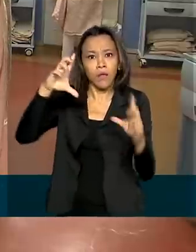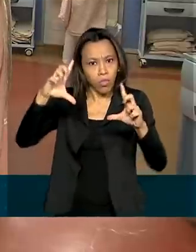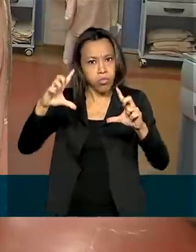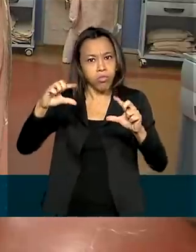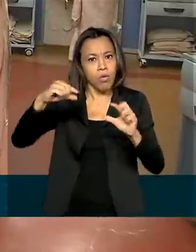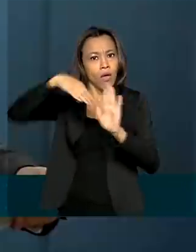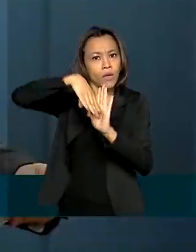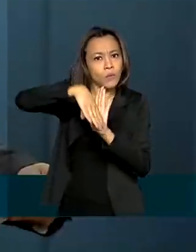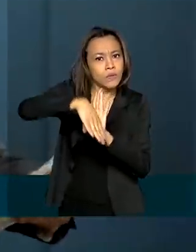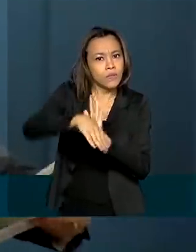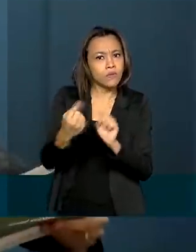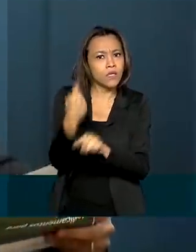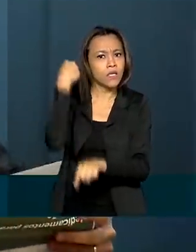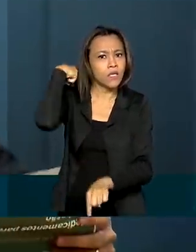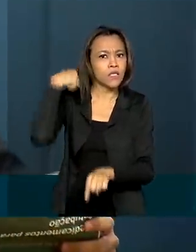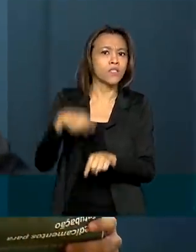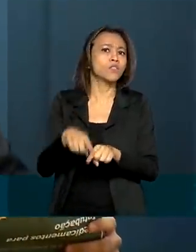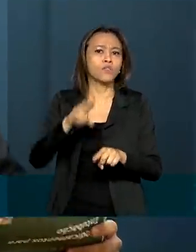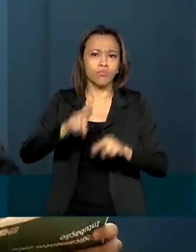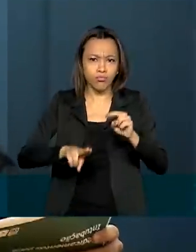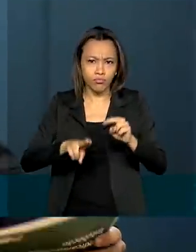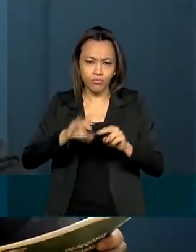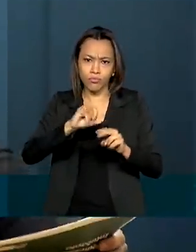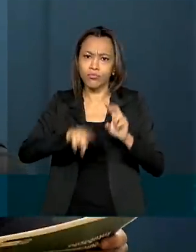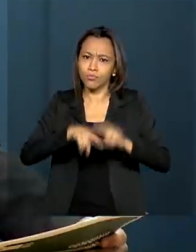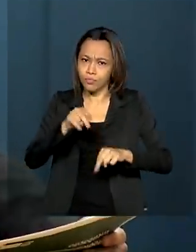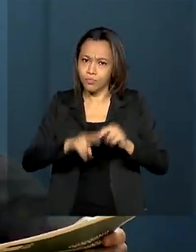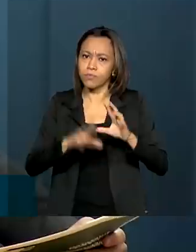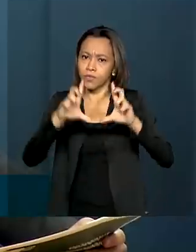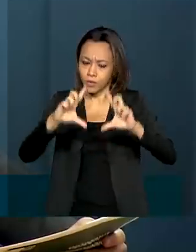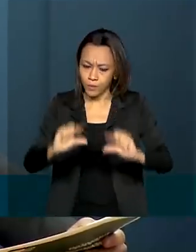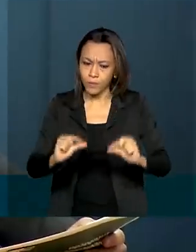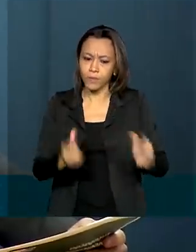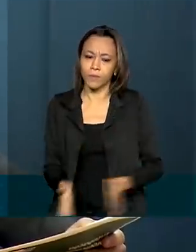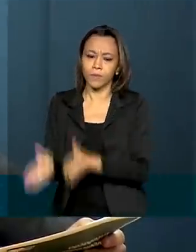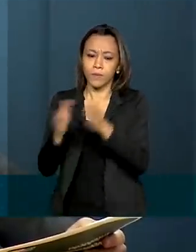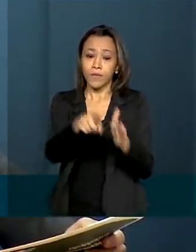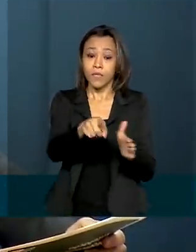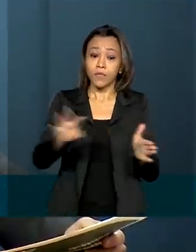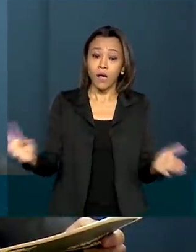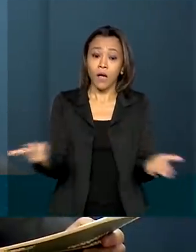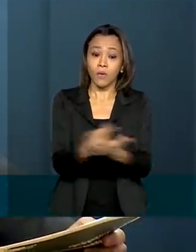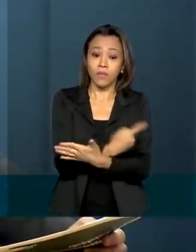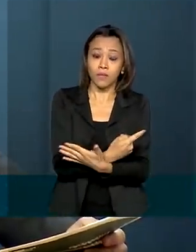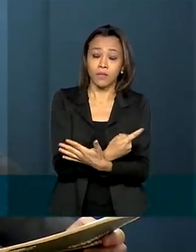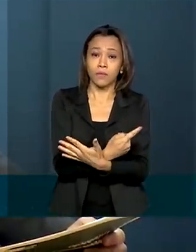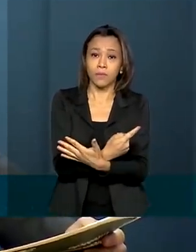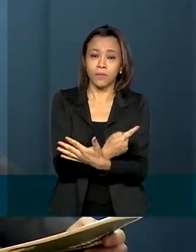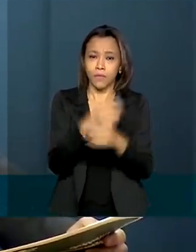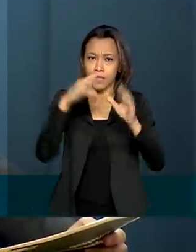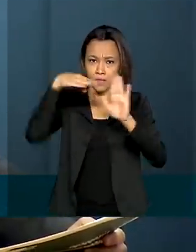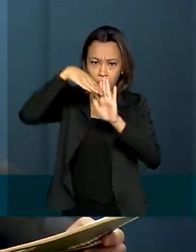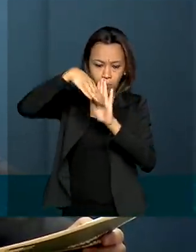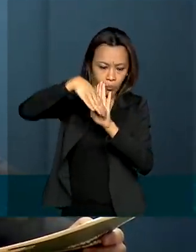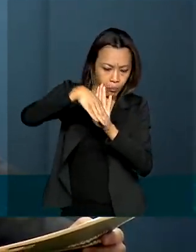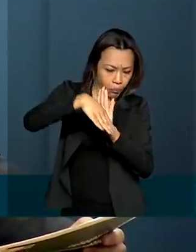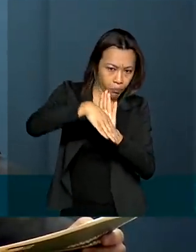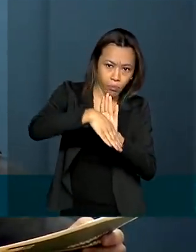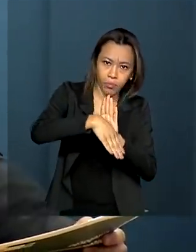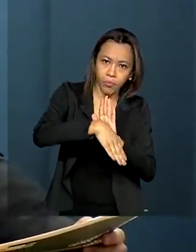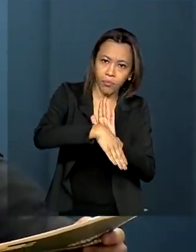segundo o Ministério. Isso ocorreu quando a curva parece ter, provavelmente,